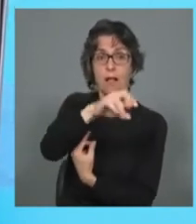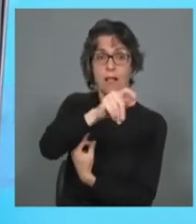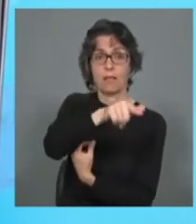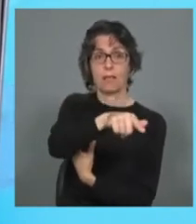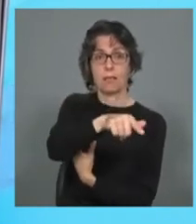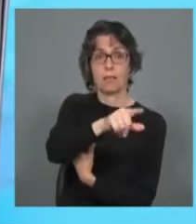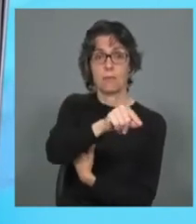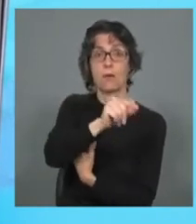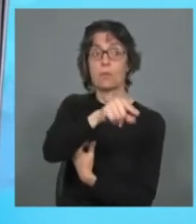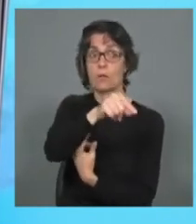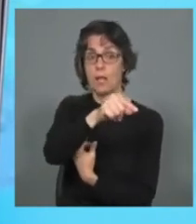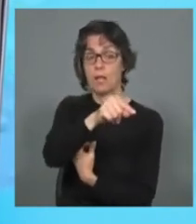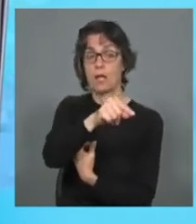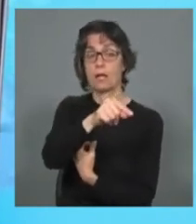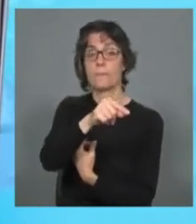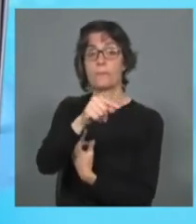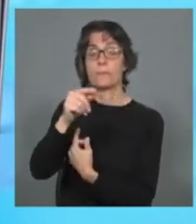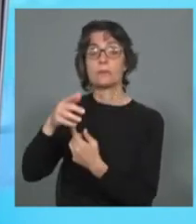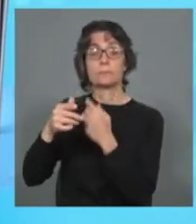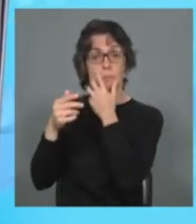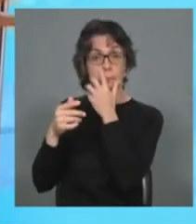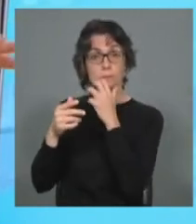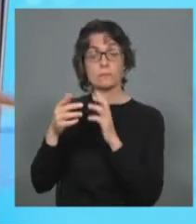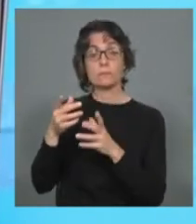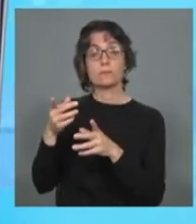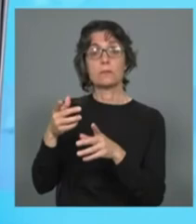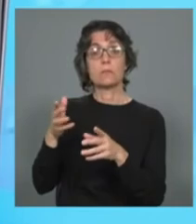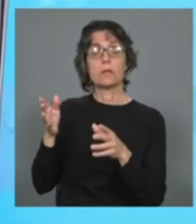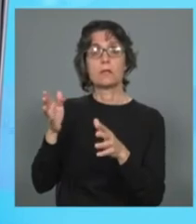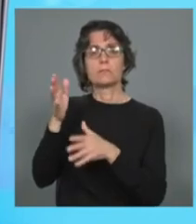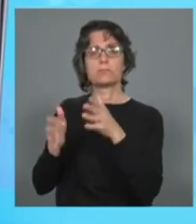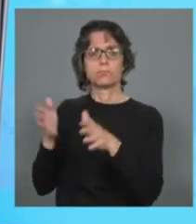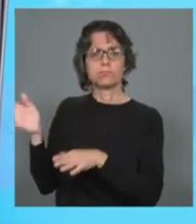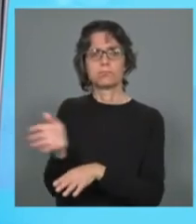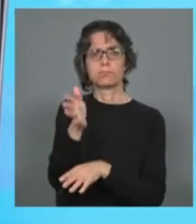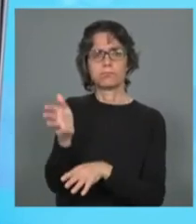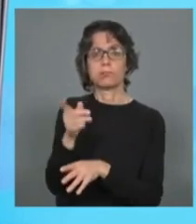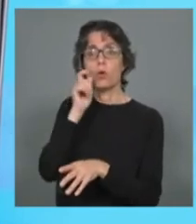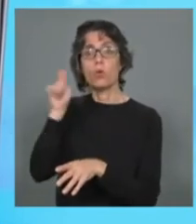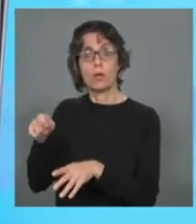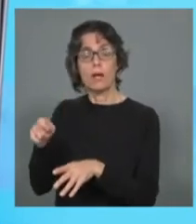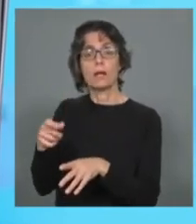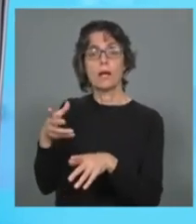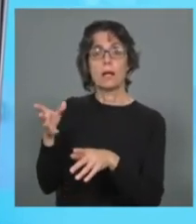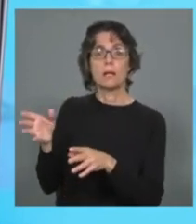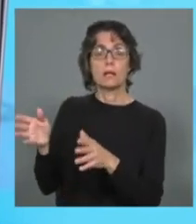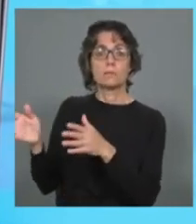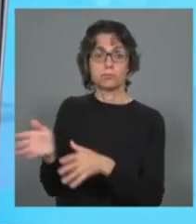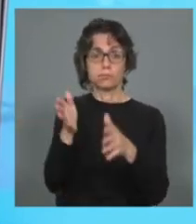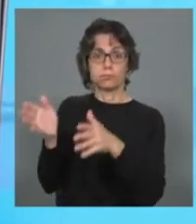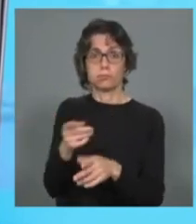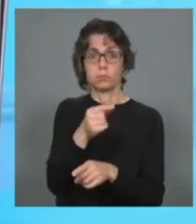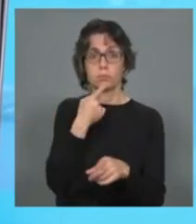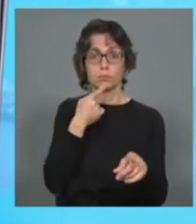também eram grandes importadores de bens da Ucrânia, portanto estas pessoas diziam que se não forem